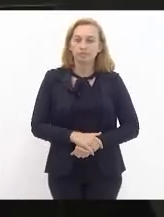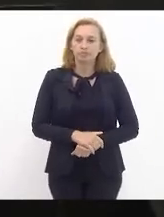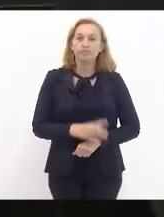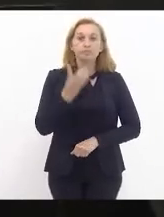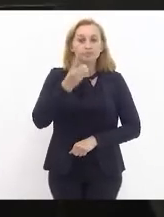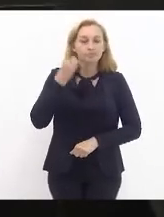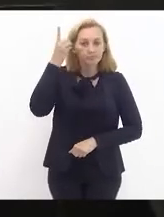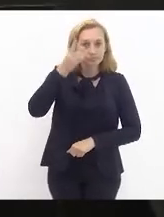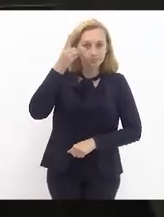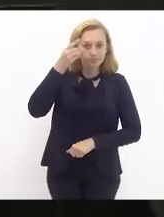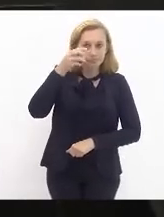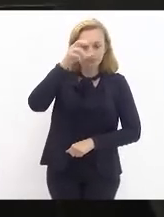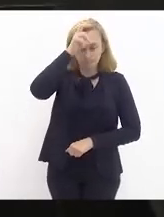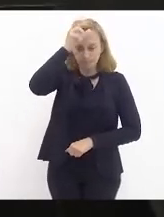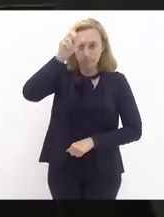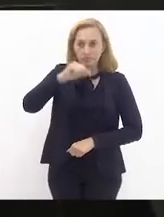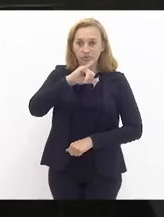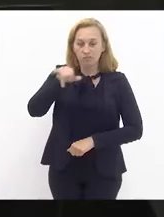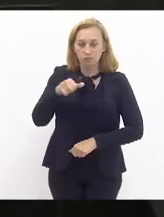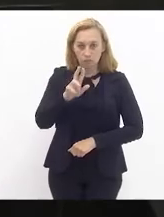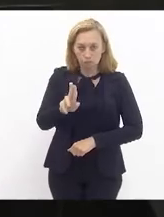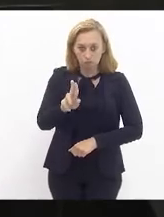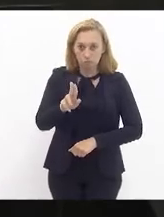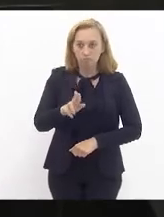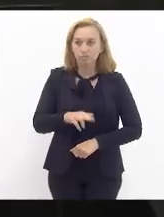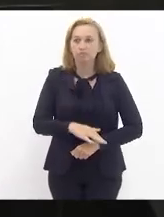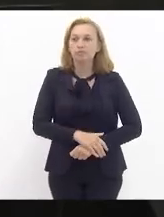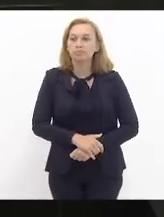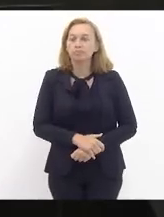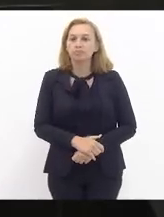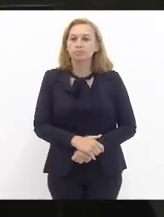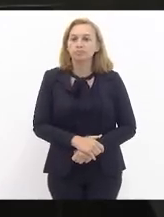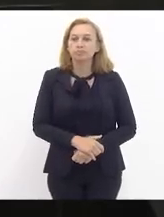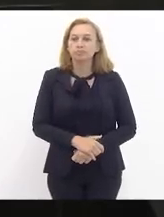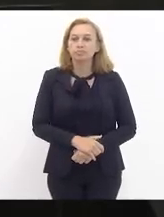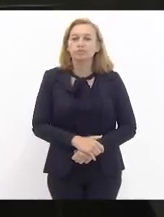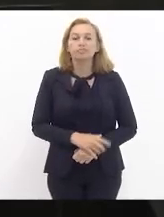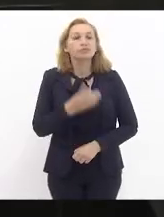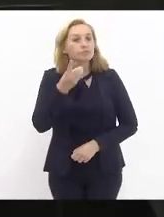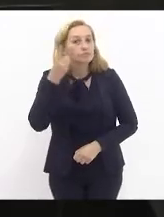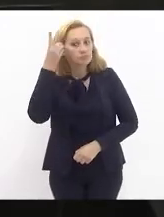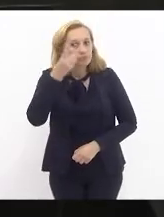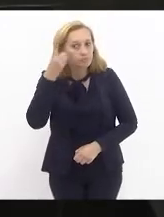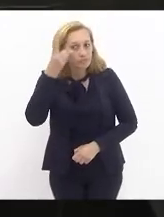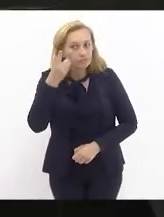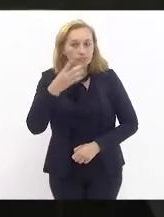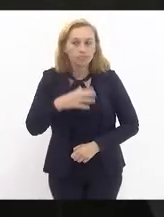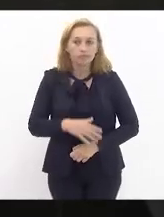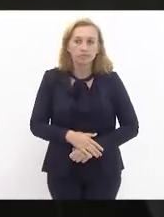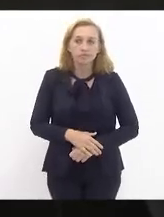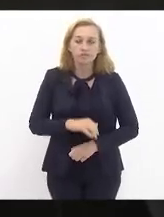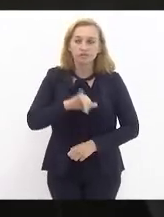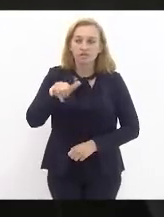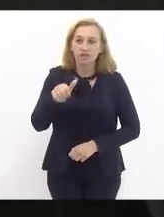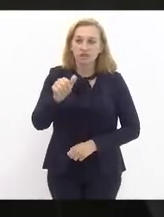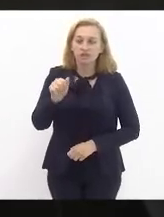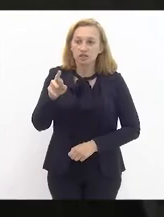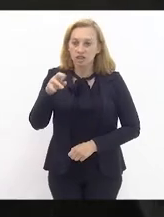deputada Tia Ju, senhor deputado Jari,